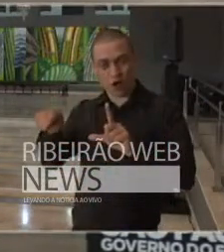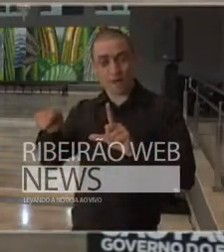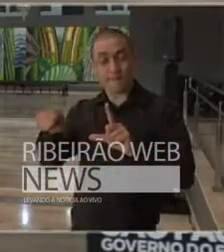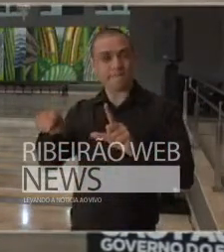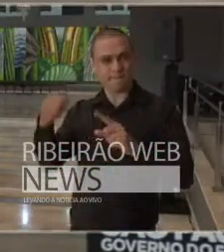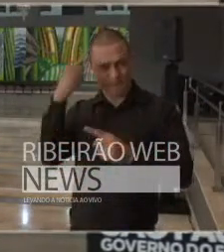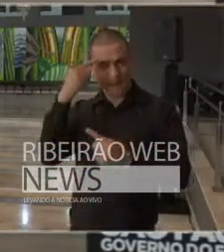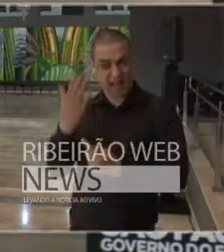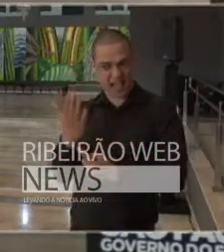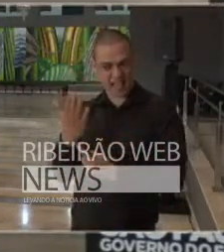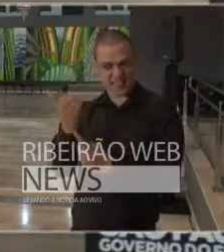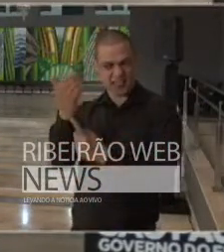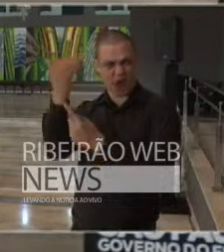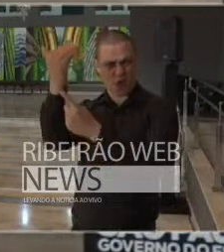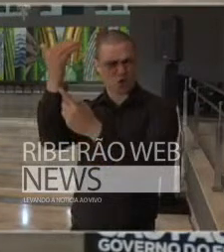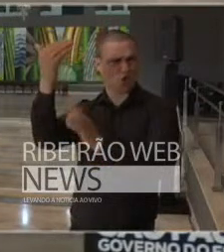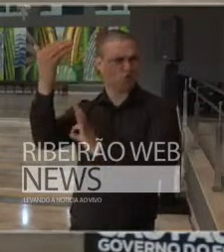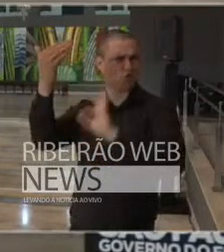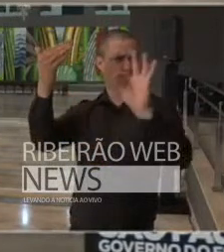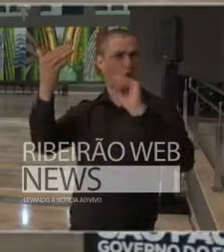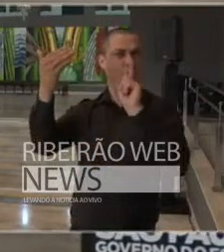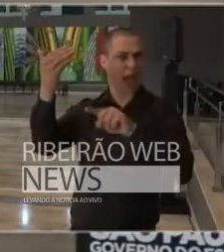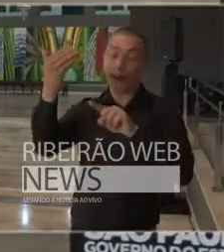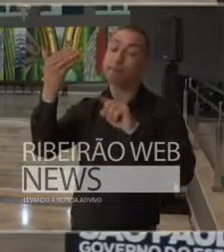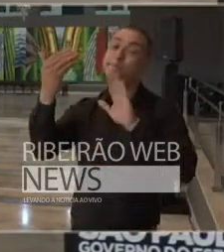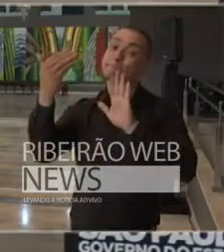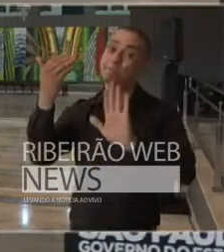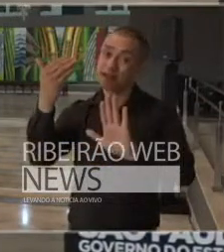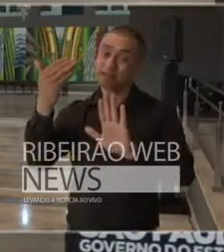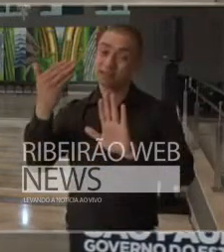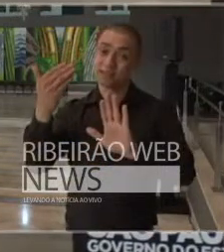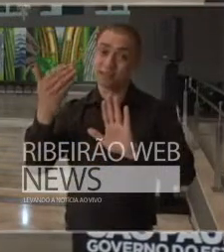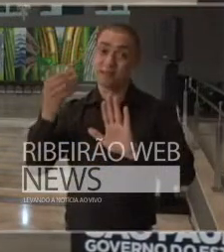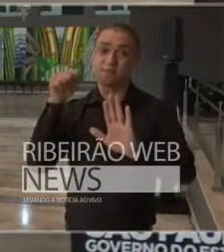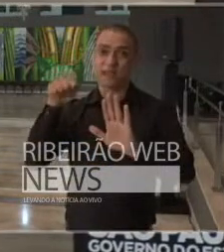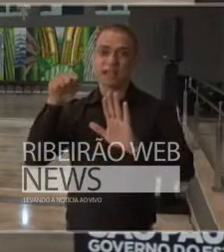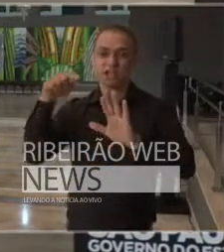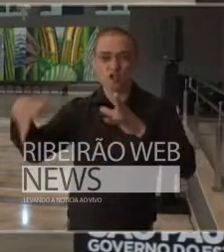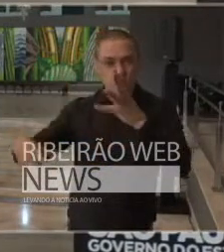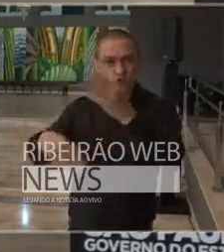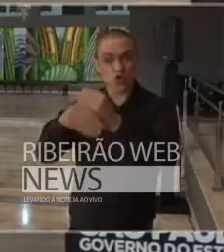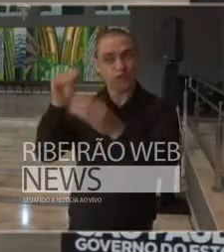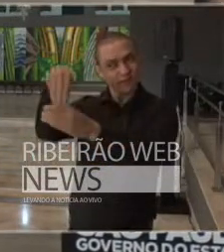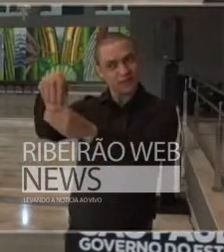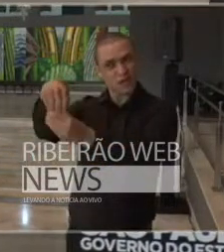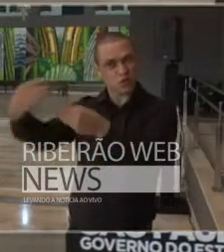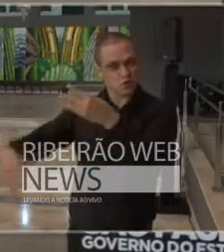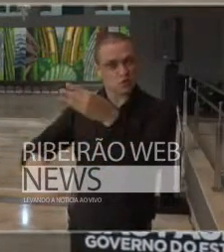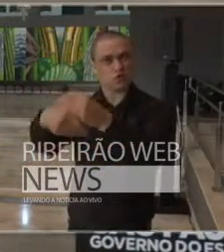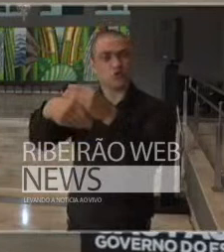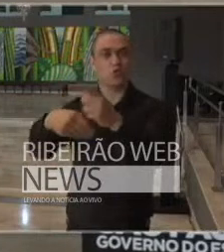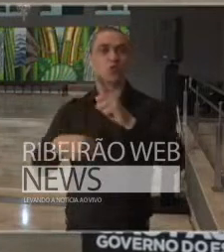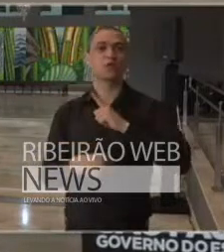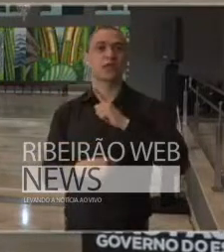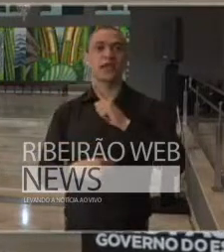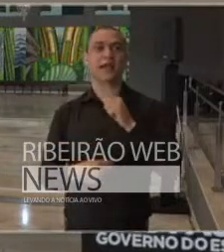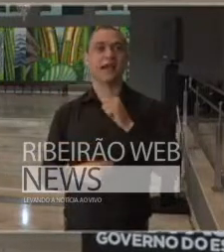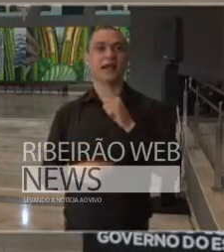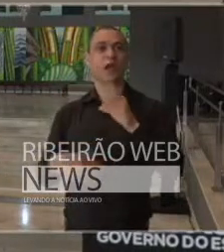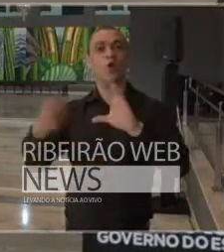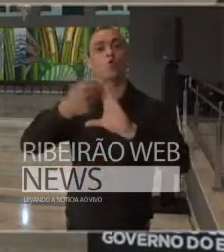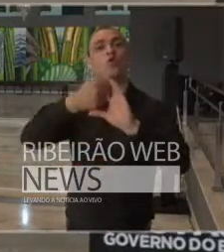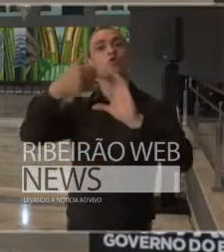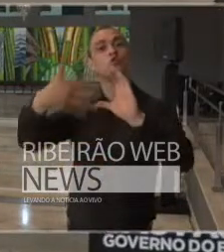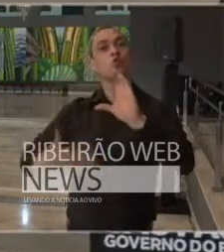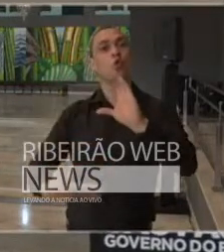tecnológico, entretanto, ele tem agregado um conteúdo